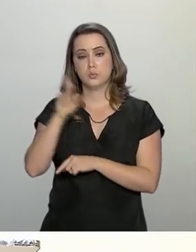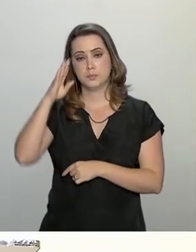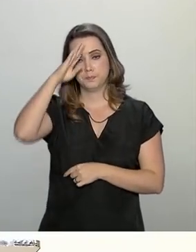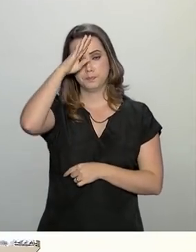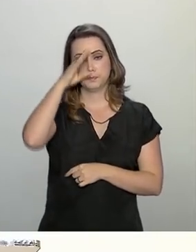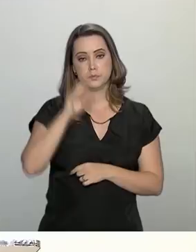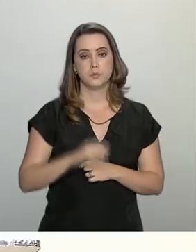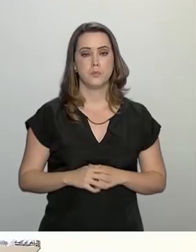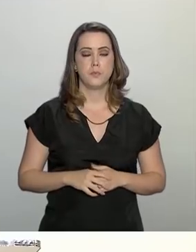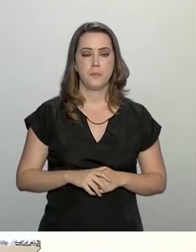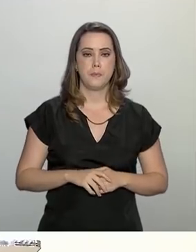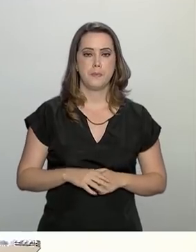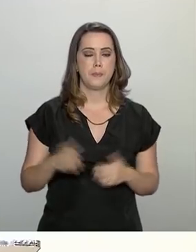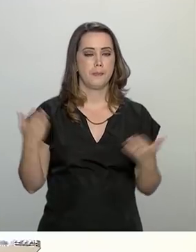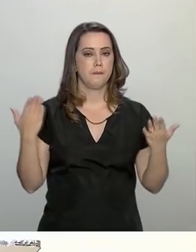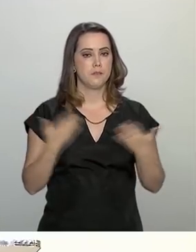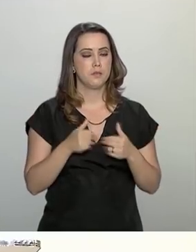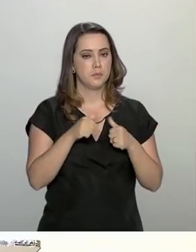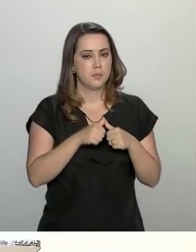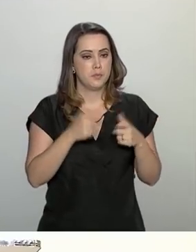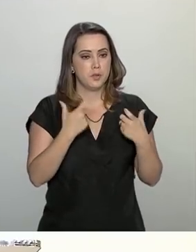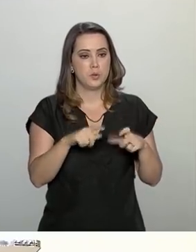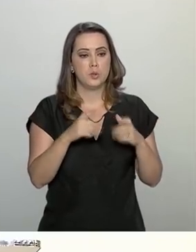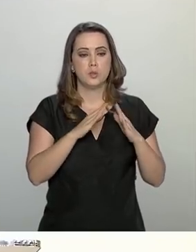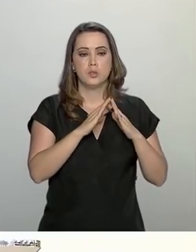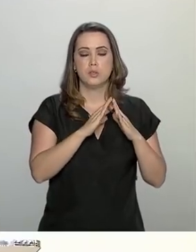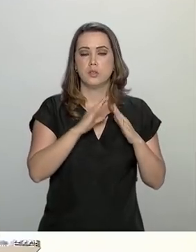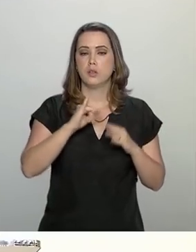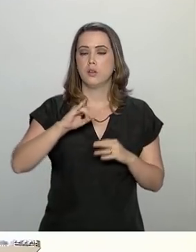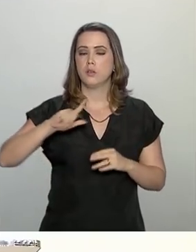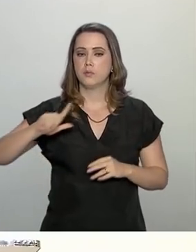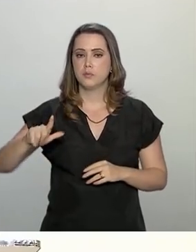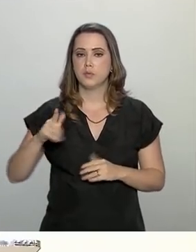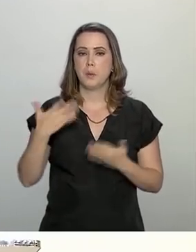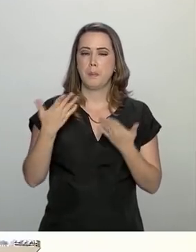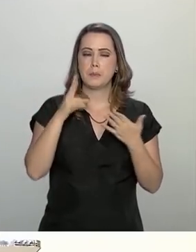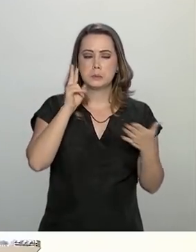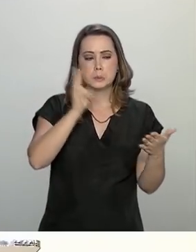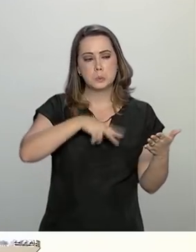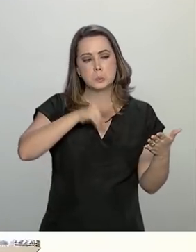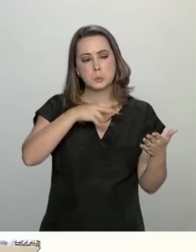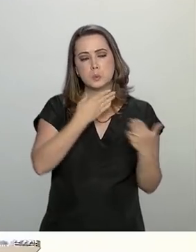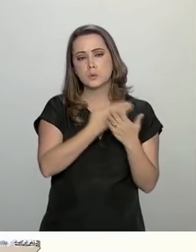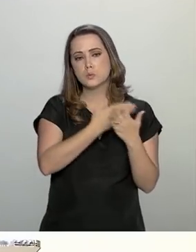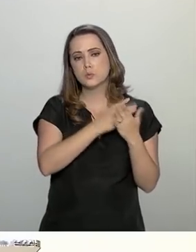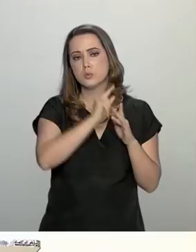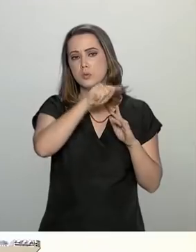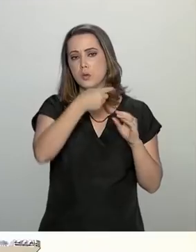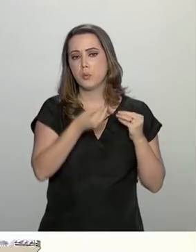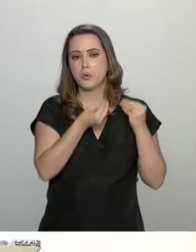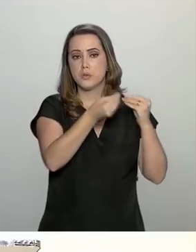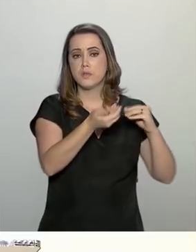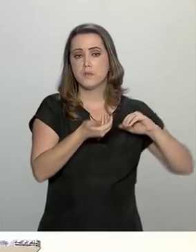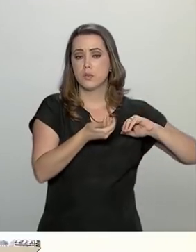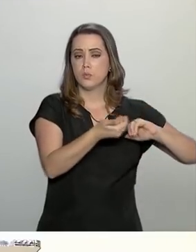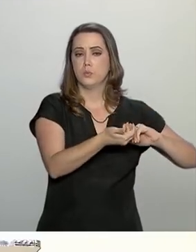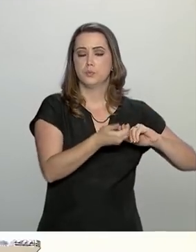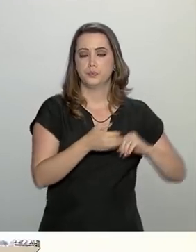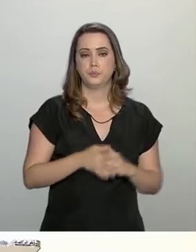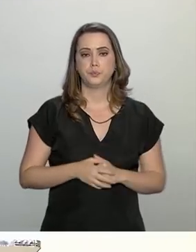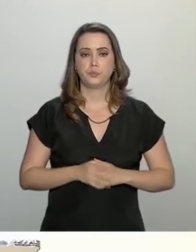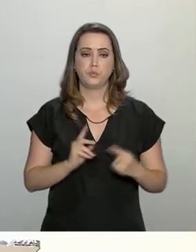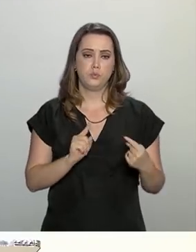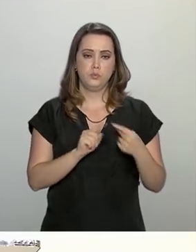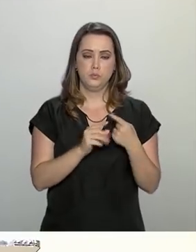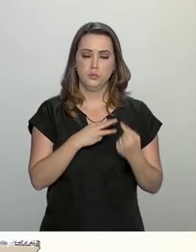República e agora está na Casa Civil para análise e envio ao Congresso Nacional. De